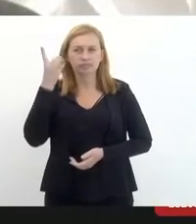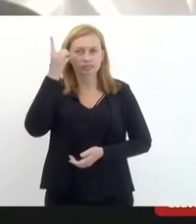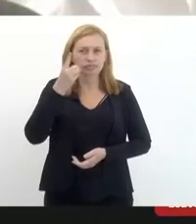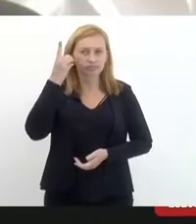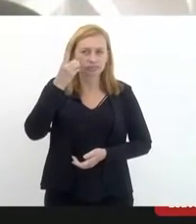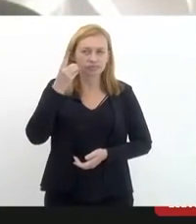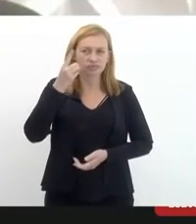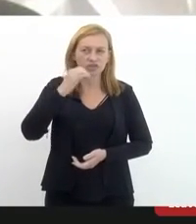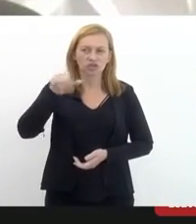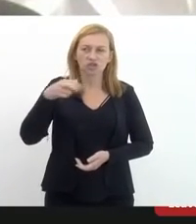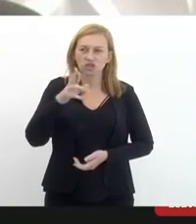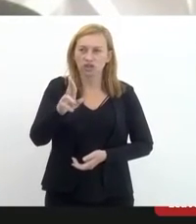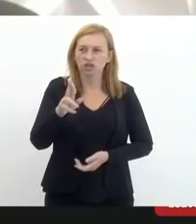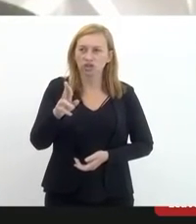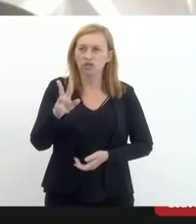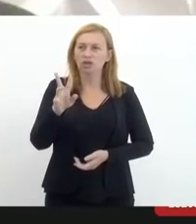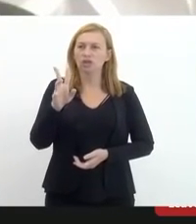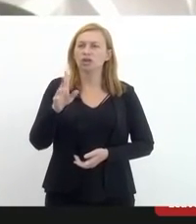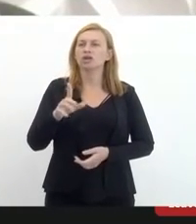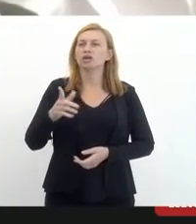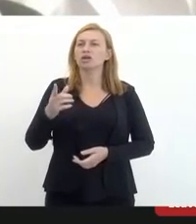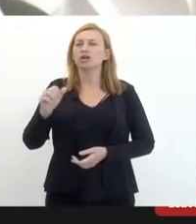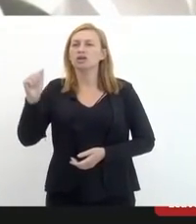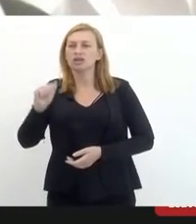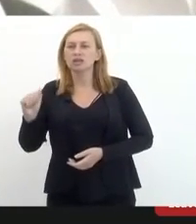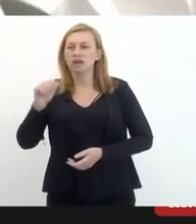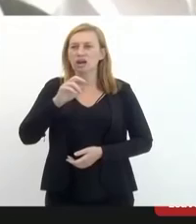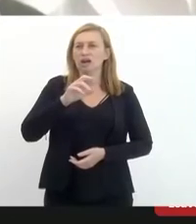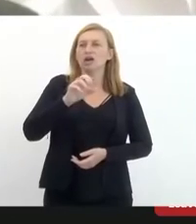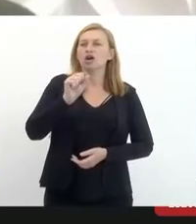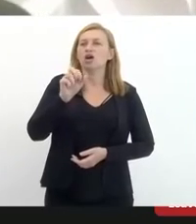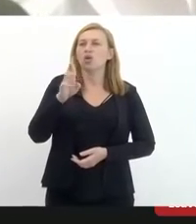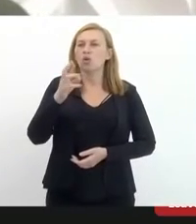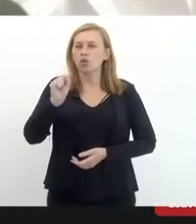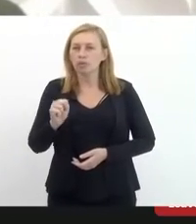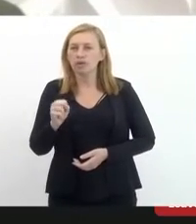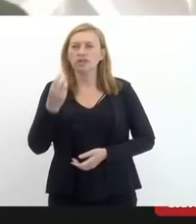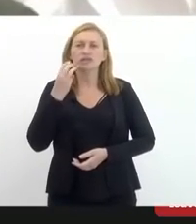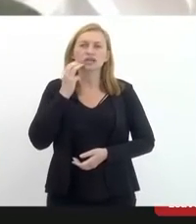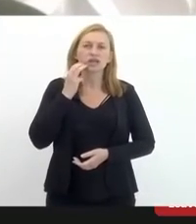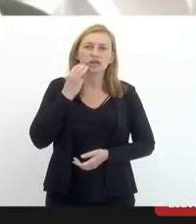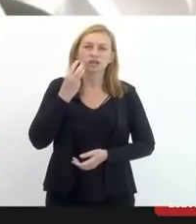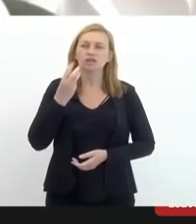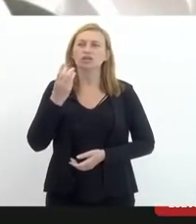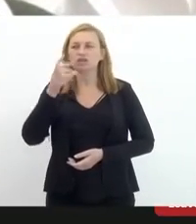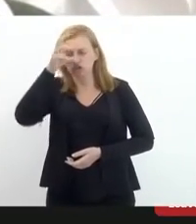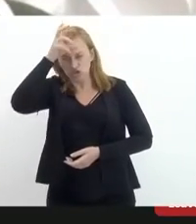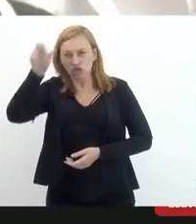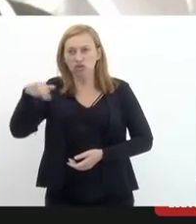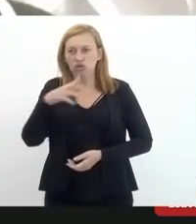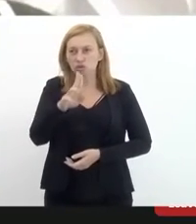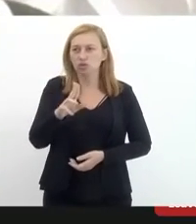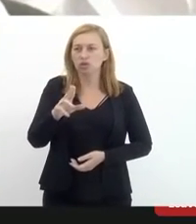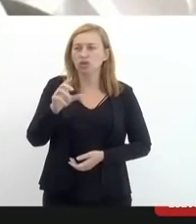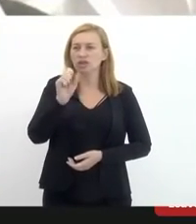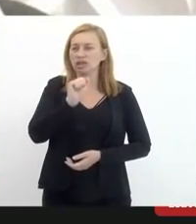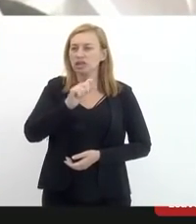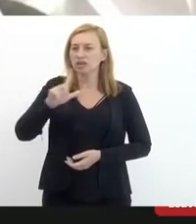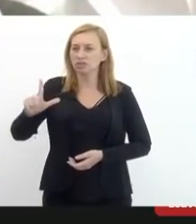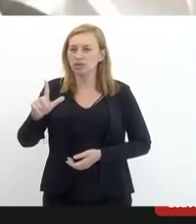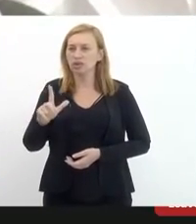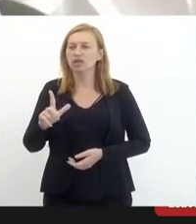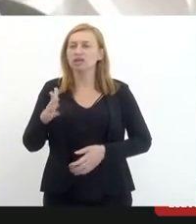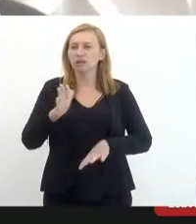Jair de Tricu, Rubem Bontempo, Valdeque Carneiro, Tia Ju e Daniel Ibrelon. Se houver mais alguma